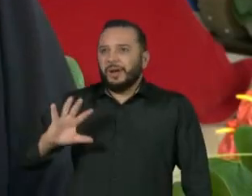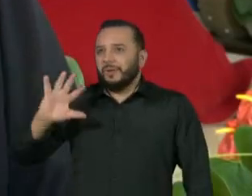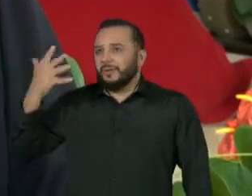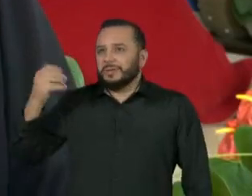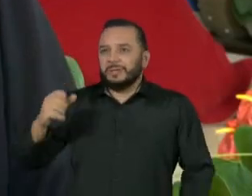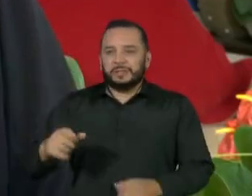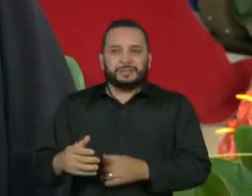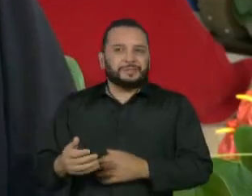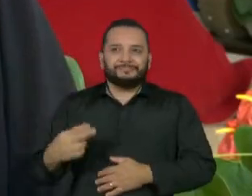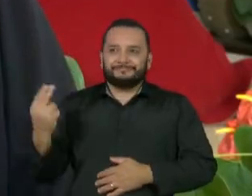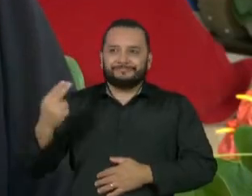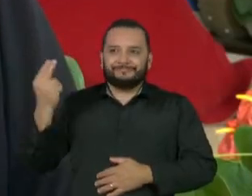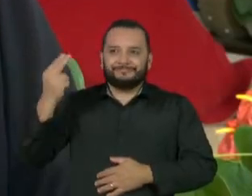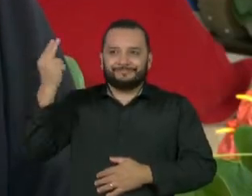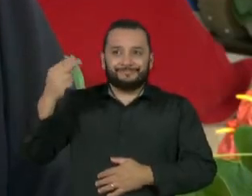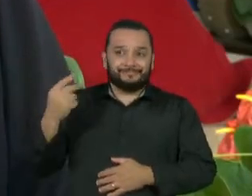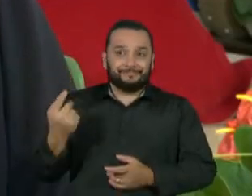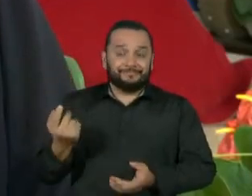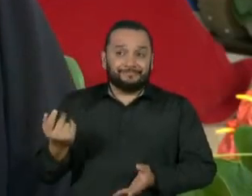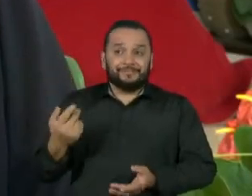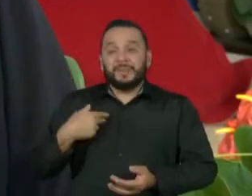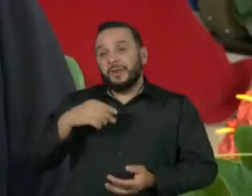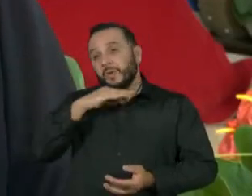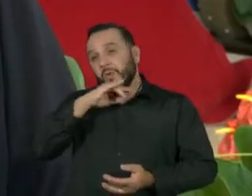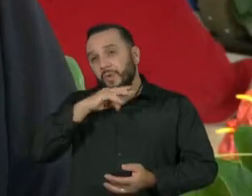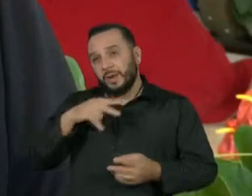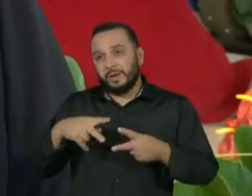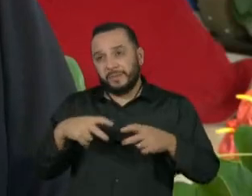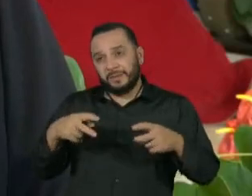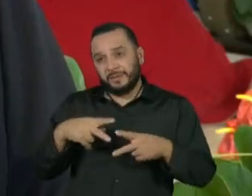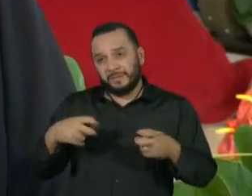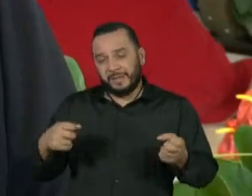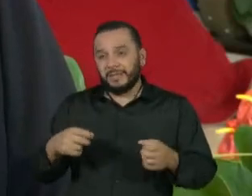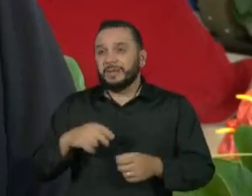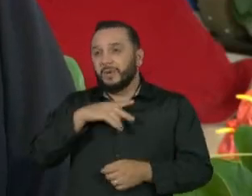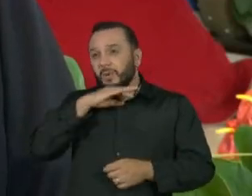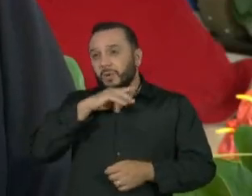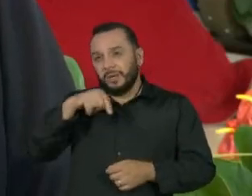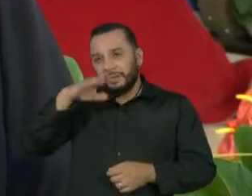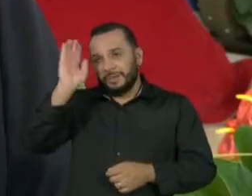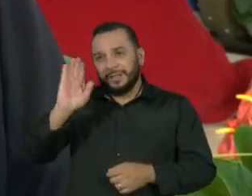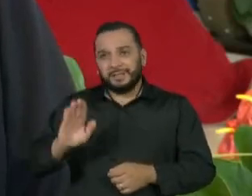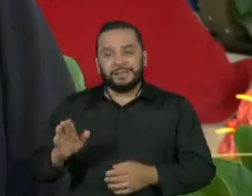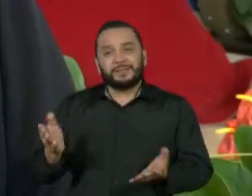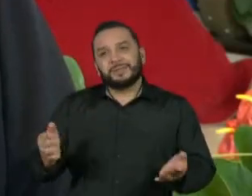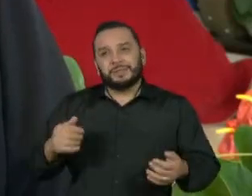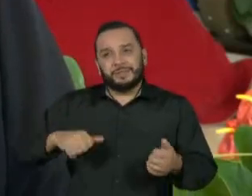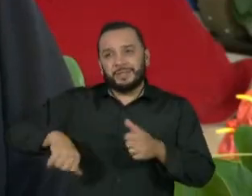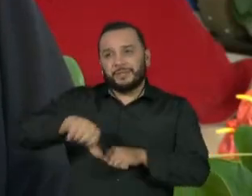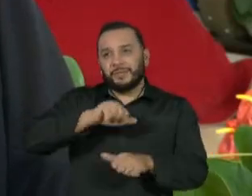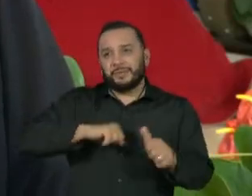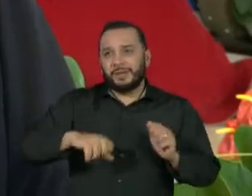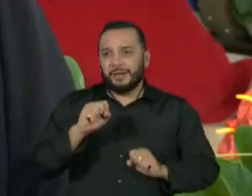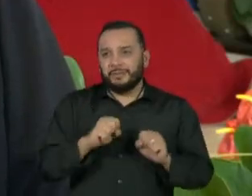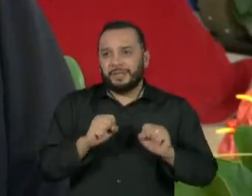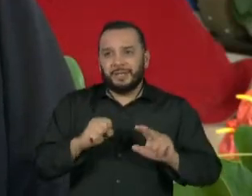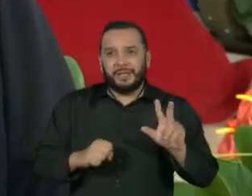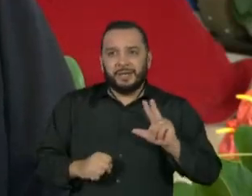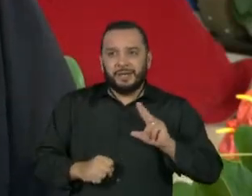Para o mal da Petrobras do Brasil, dificilmente ela será privatizada, porque